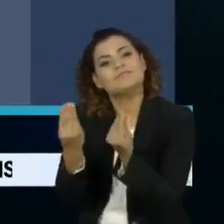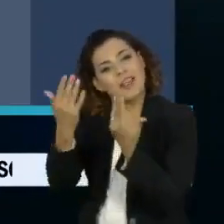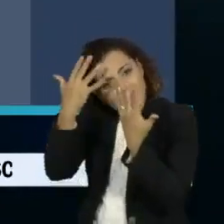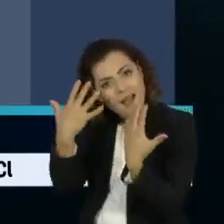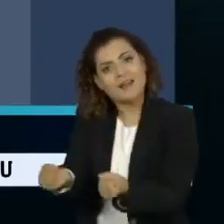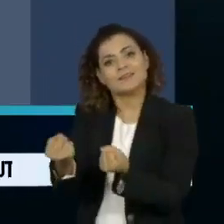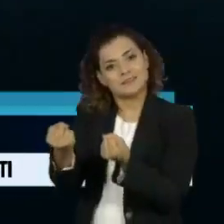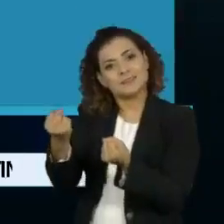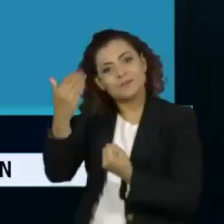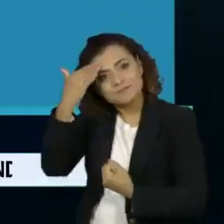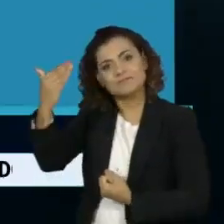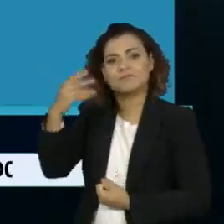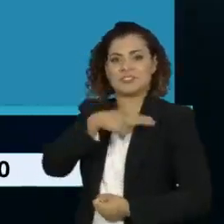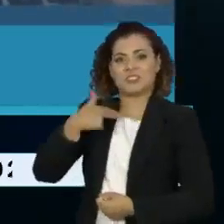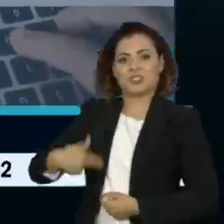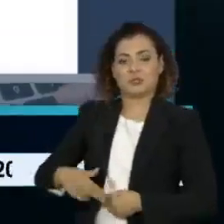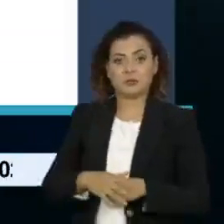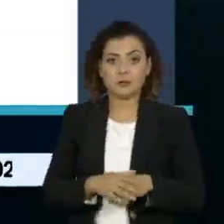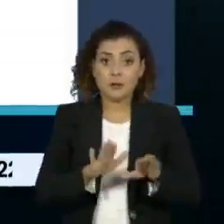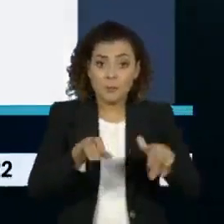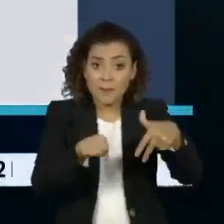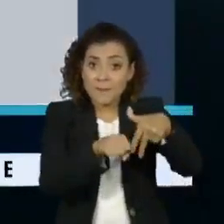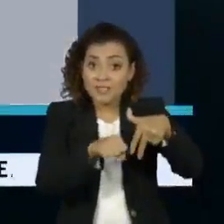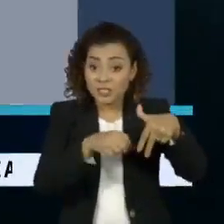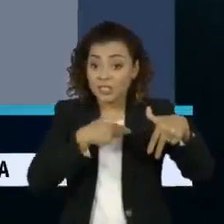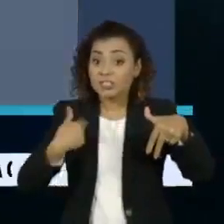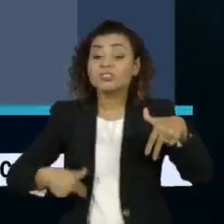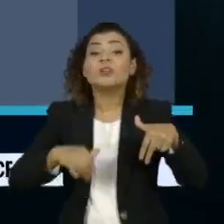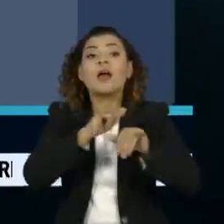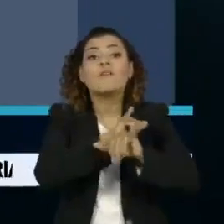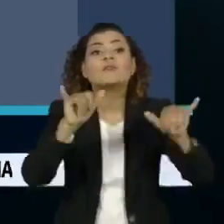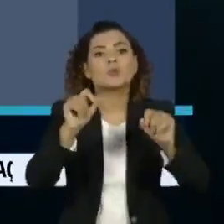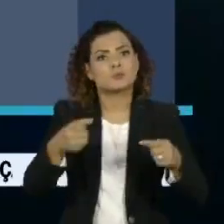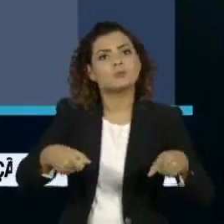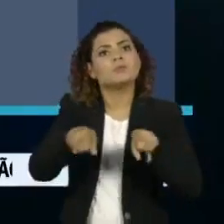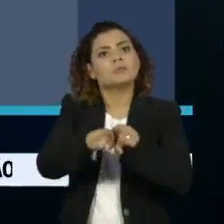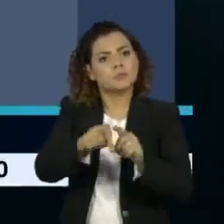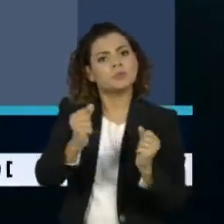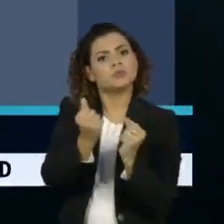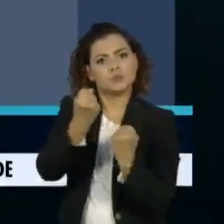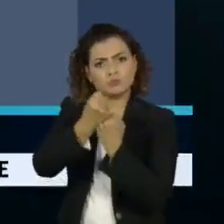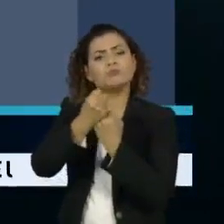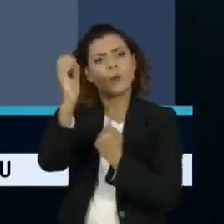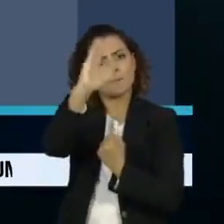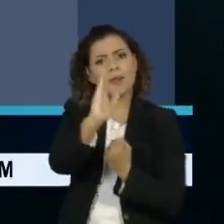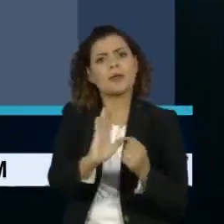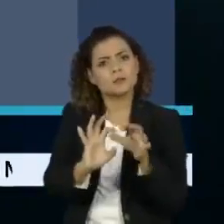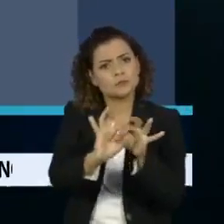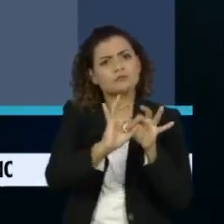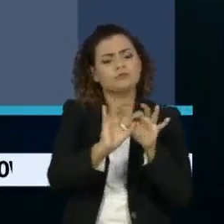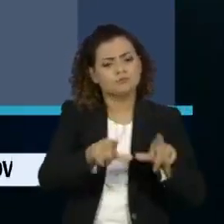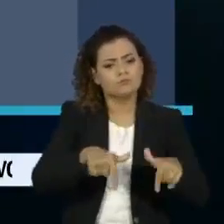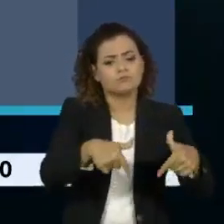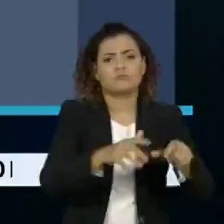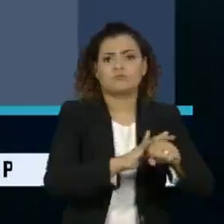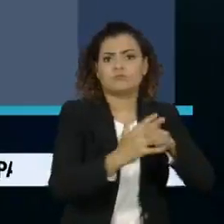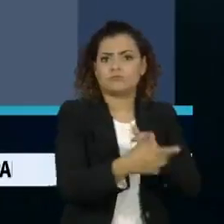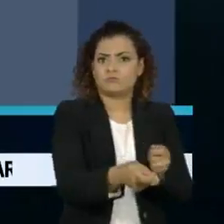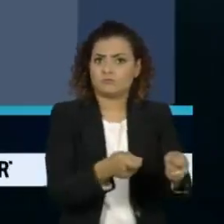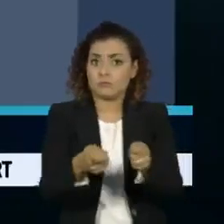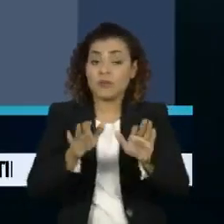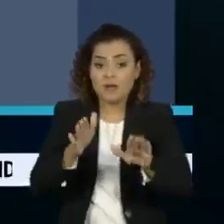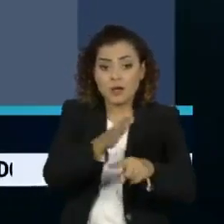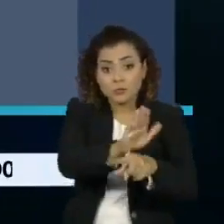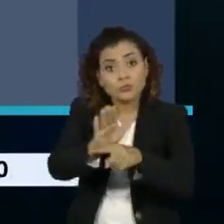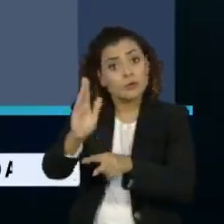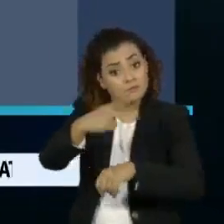do governo chinês. A Embaixada da China respondeu, afirmando que está junto com o Brasil na luta contra a pandemia e continuará a